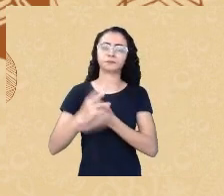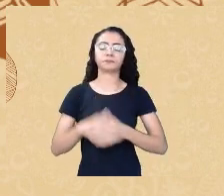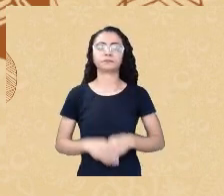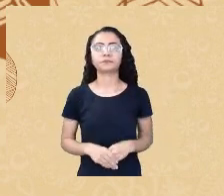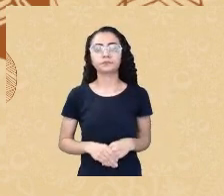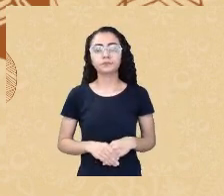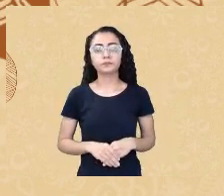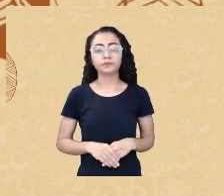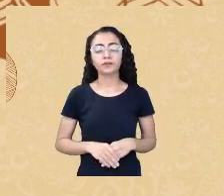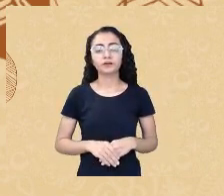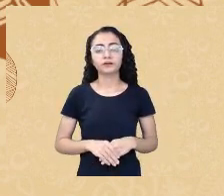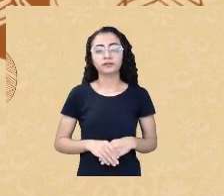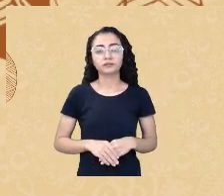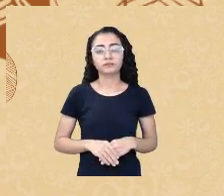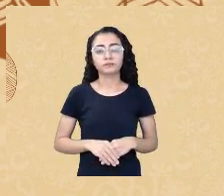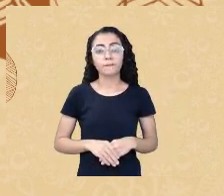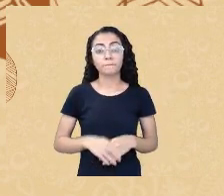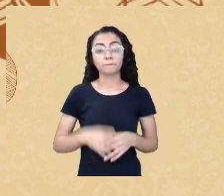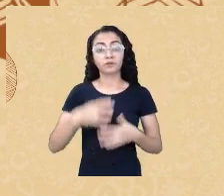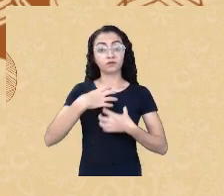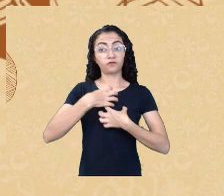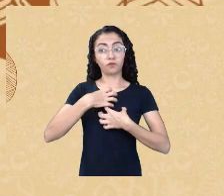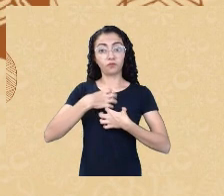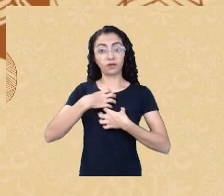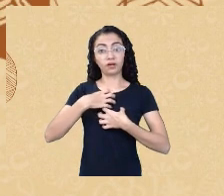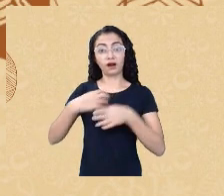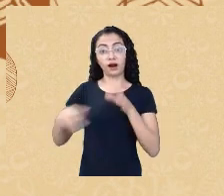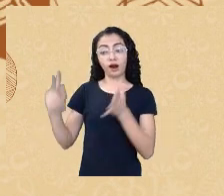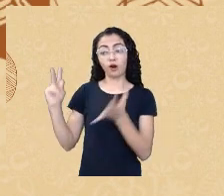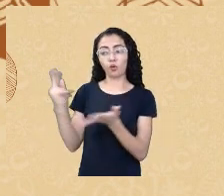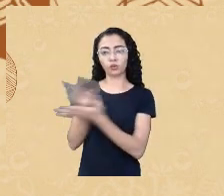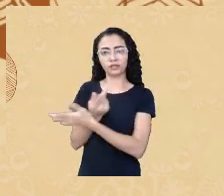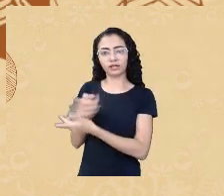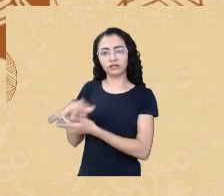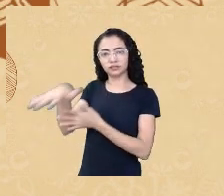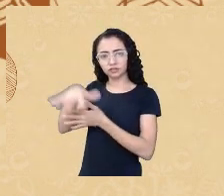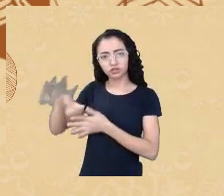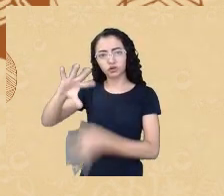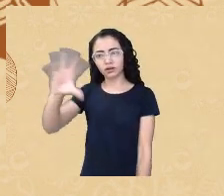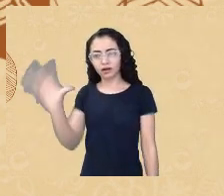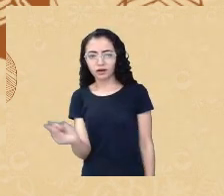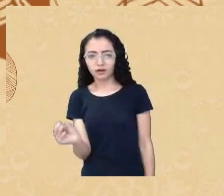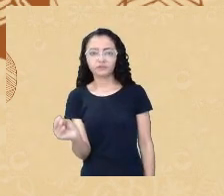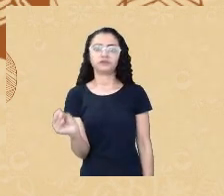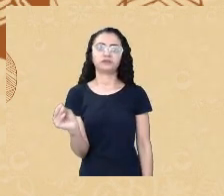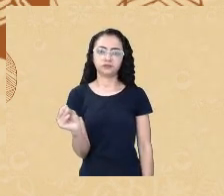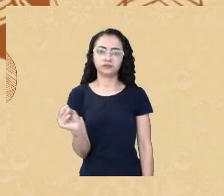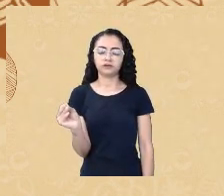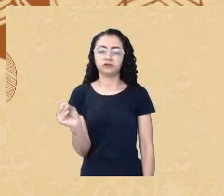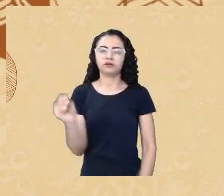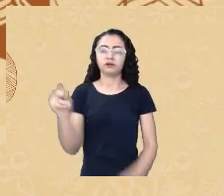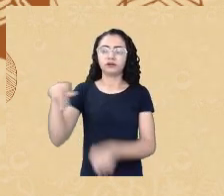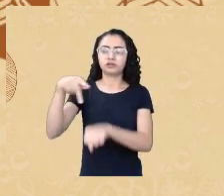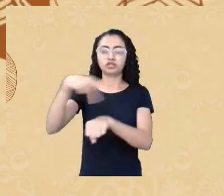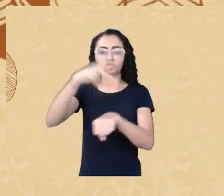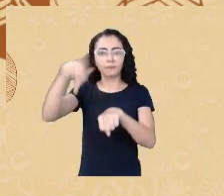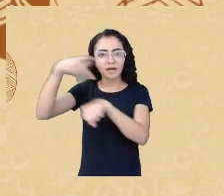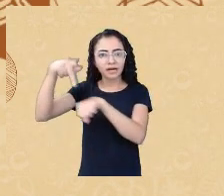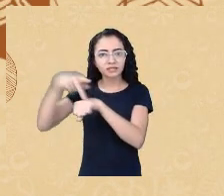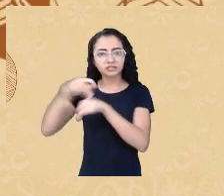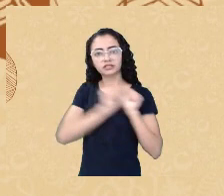acontece de uma forma gritante na África em que esses países que continuam explorando essa terra